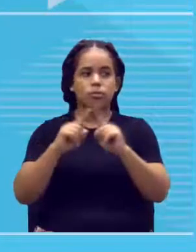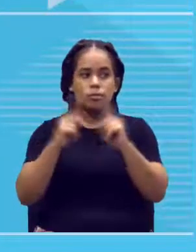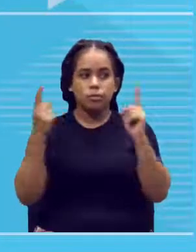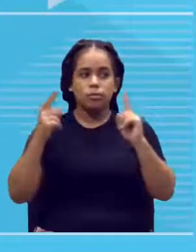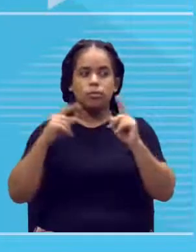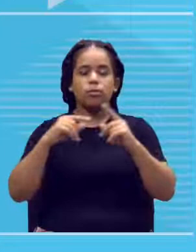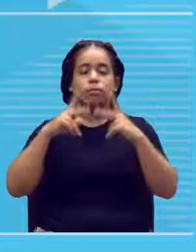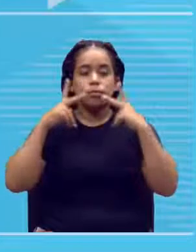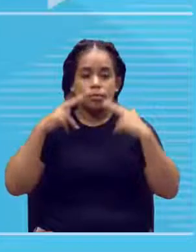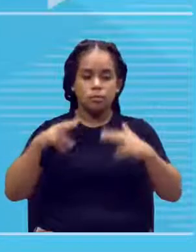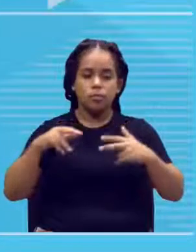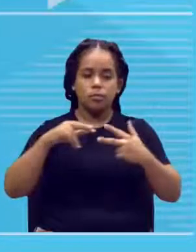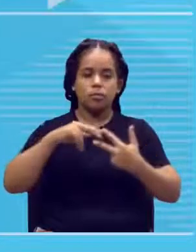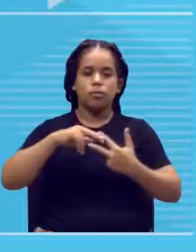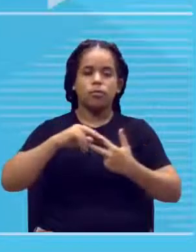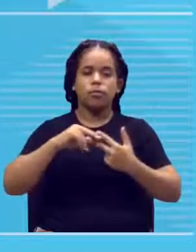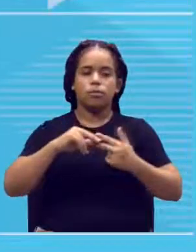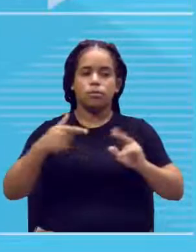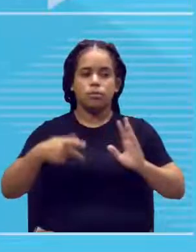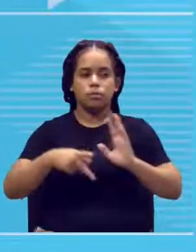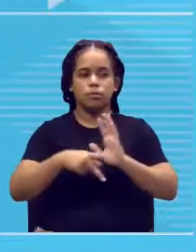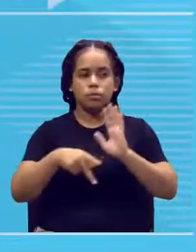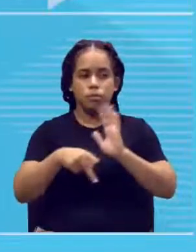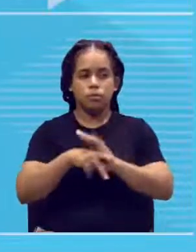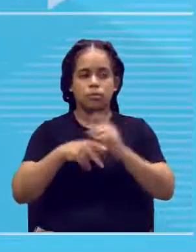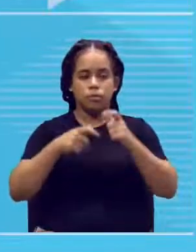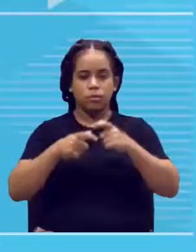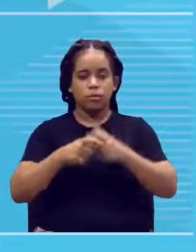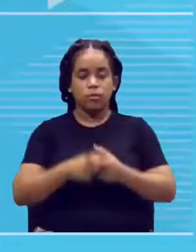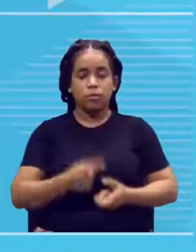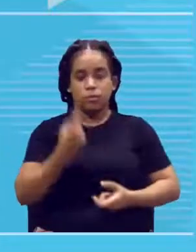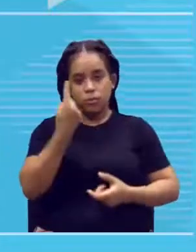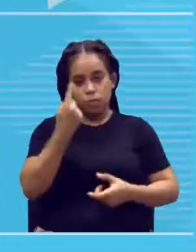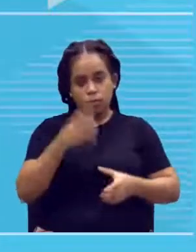geneticamente falando. Então, são idênticos